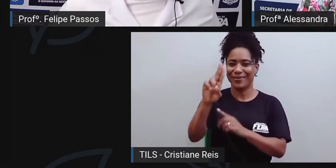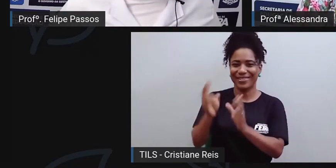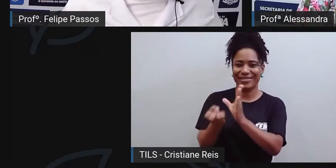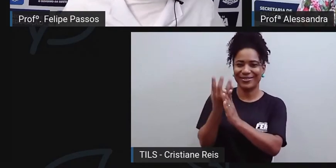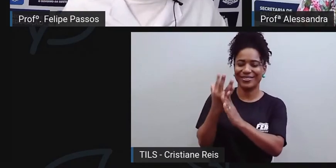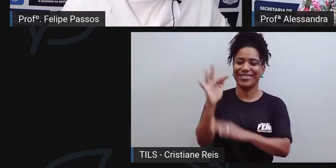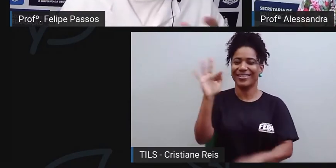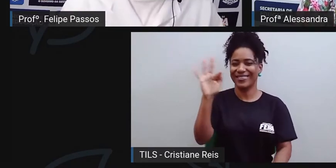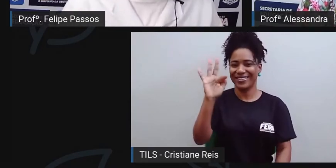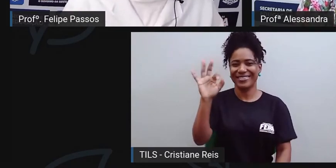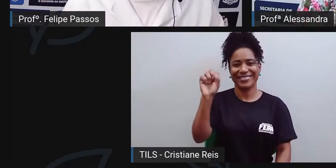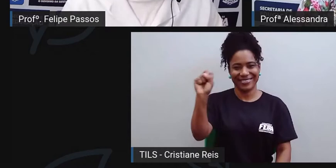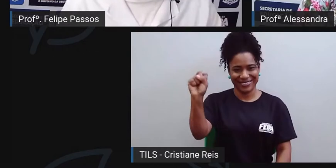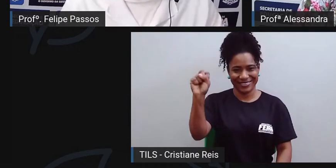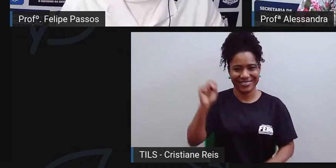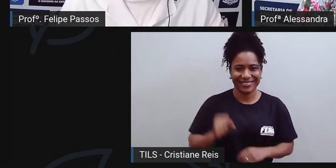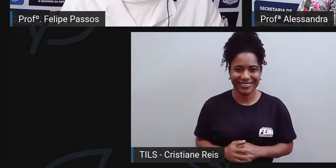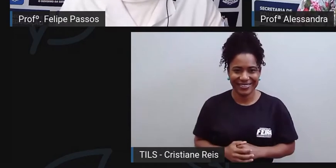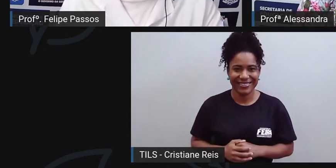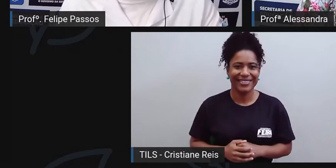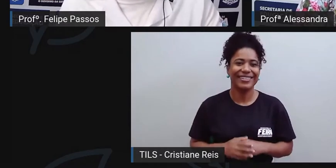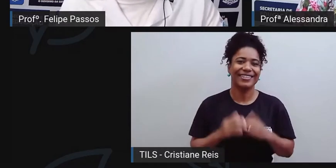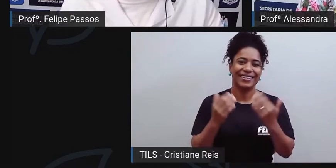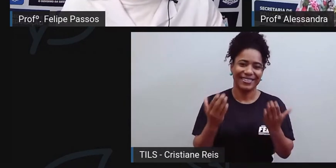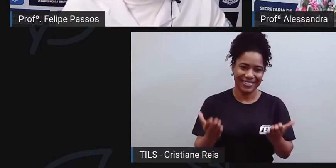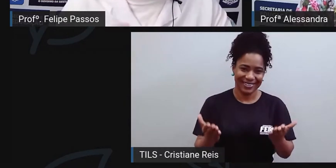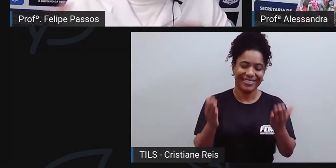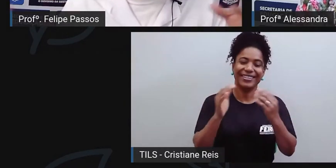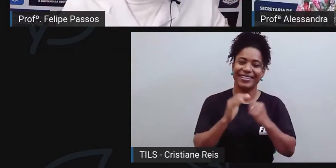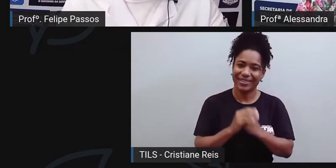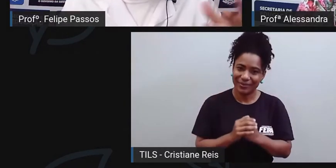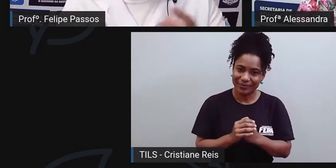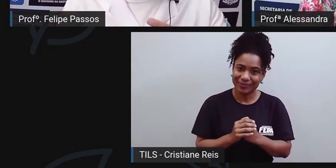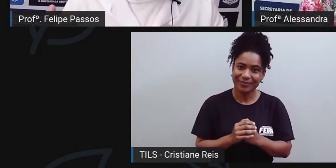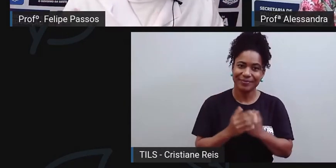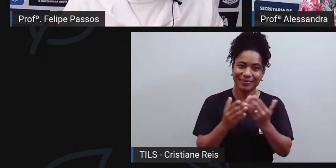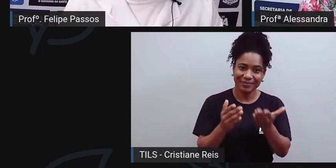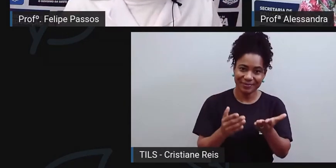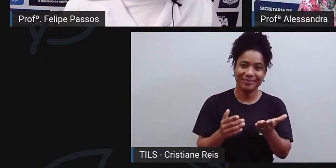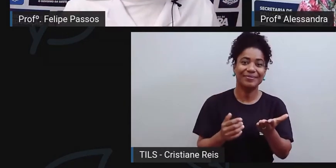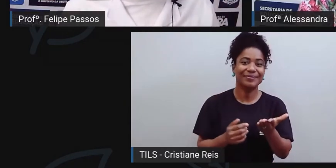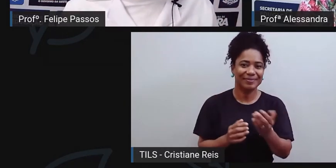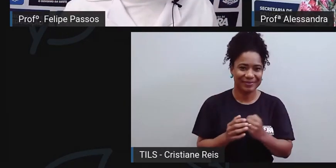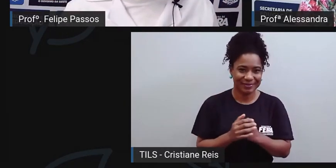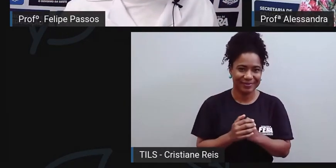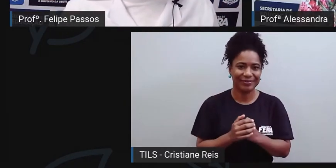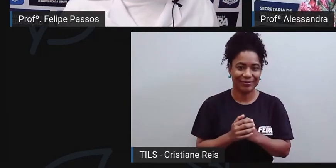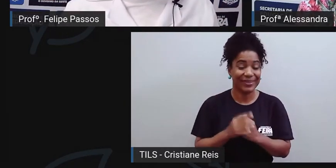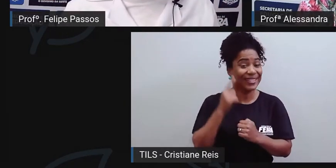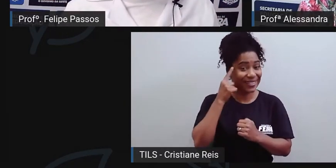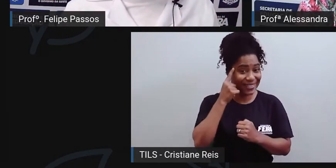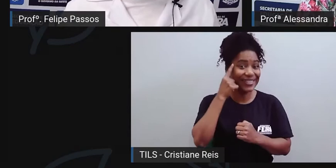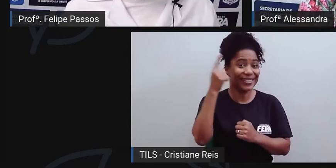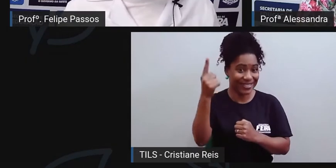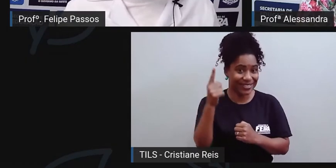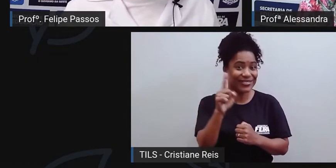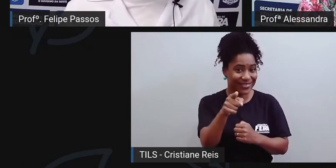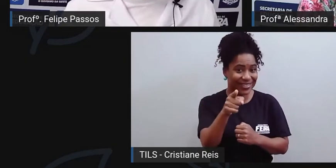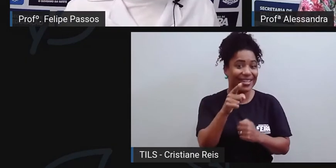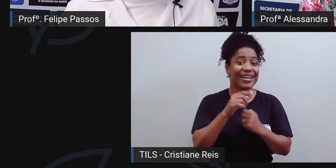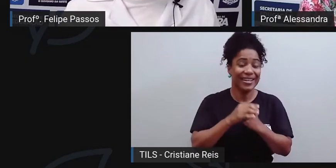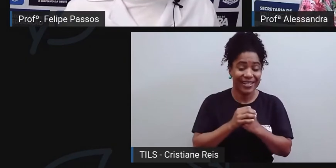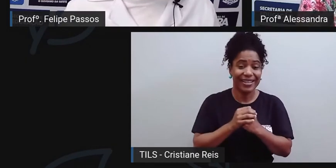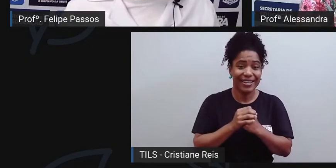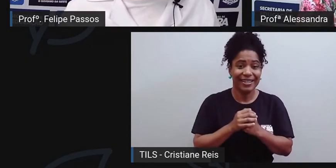Porque aconteceu na Fazenda Santana dos Olhos d'Água, né? Isso. Então, foi uma junção aí. Isso. Então,